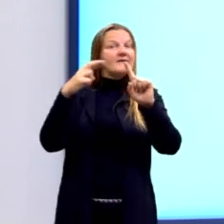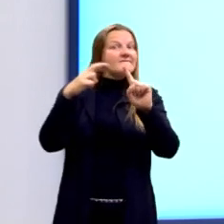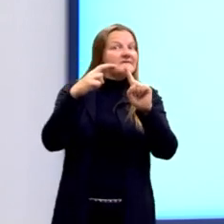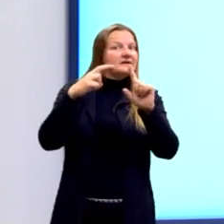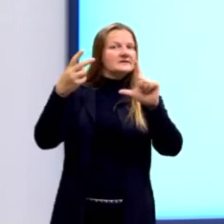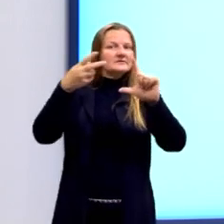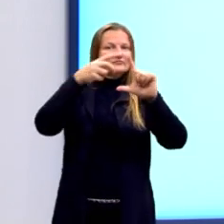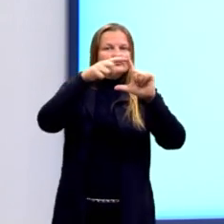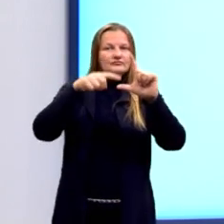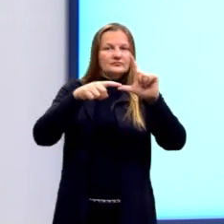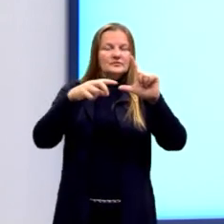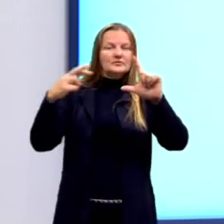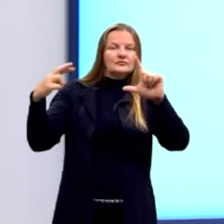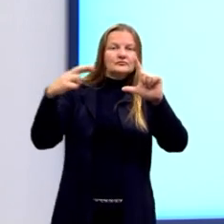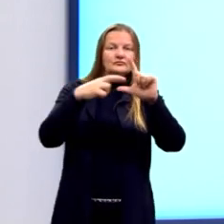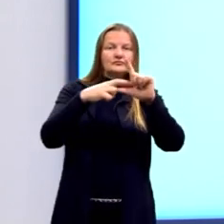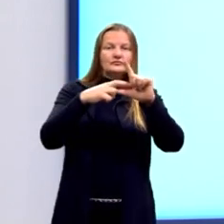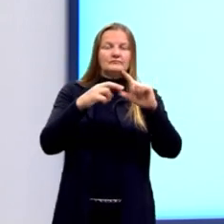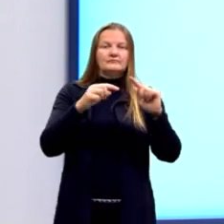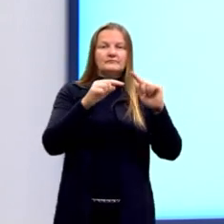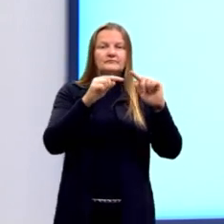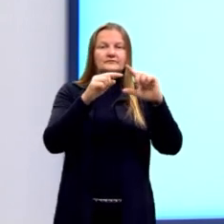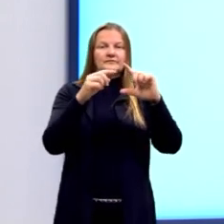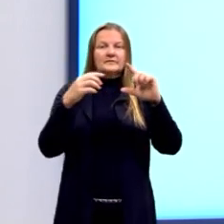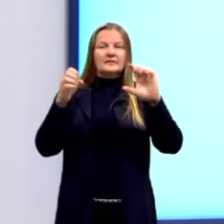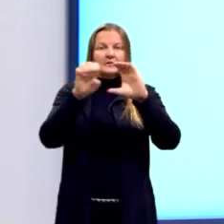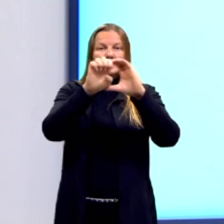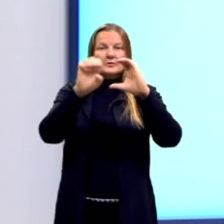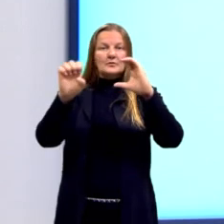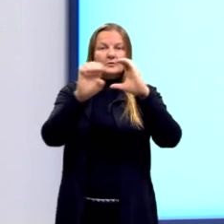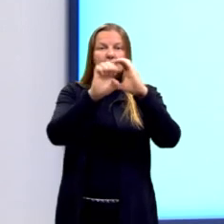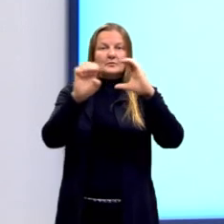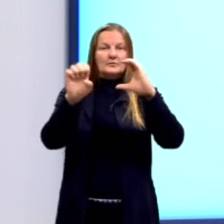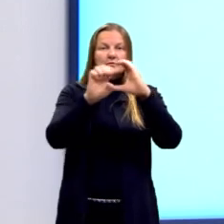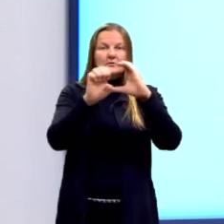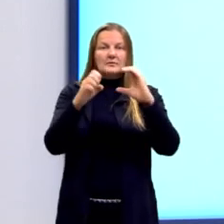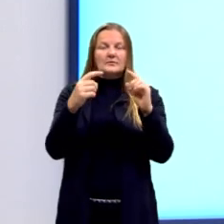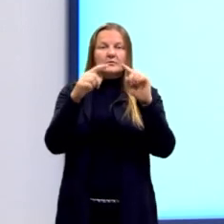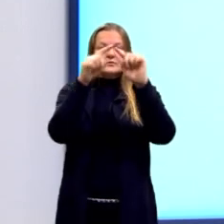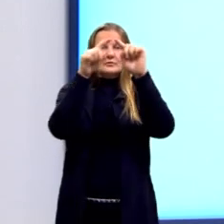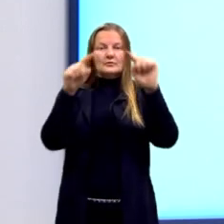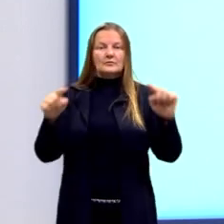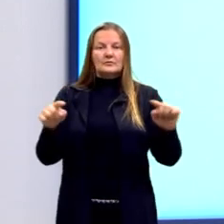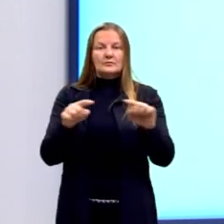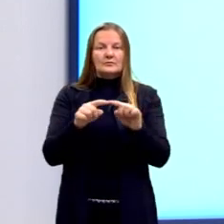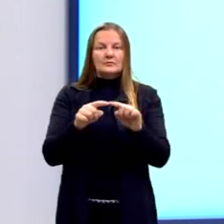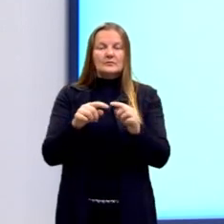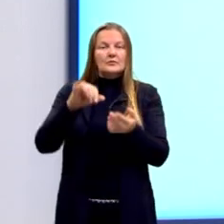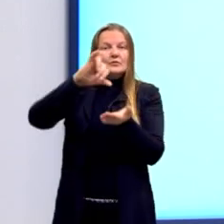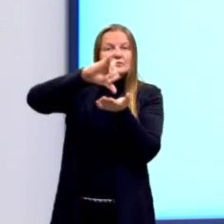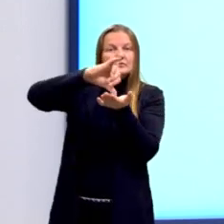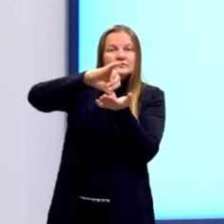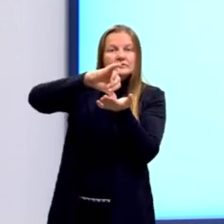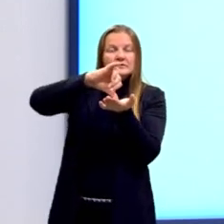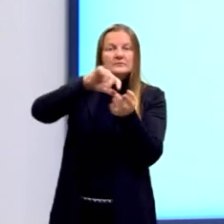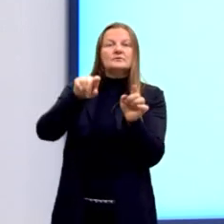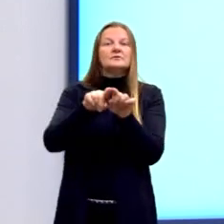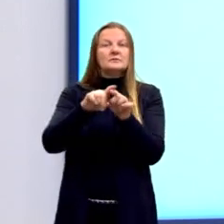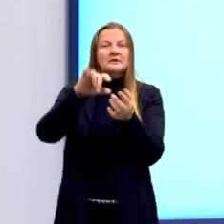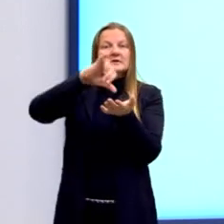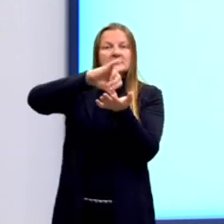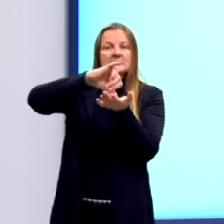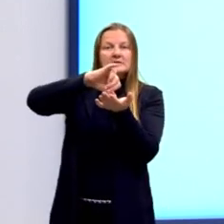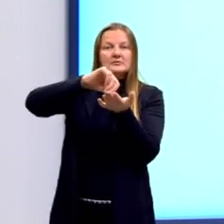é o ponto de encontro das três bissetrizes do triângulo. E o incentro também é o centro da